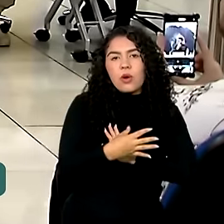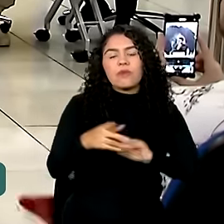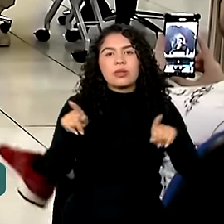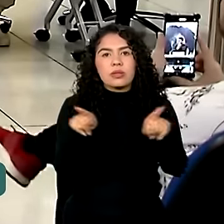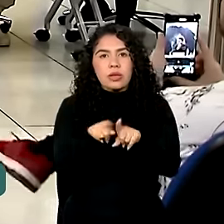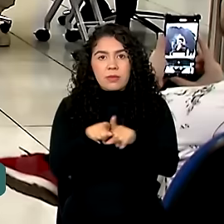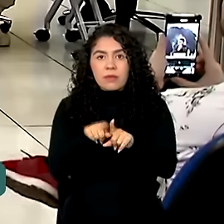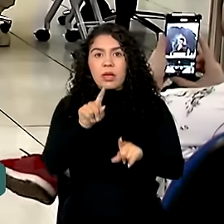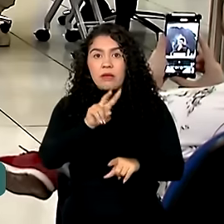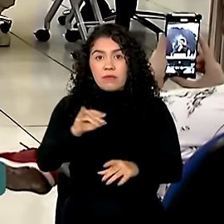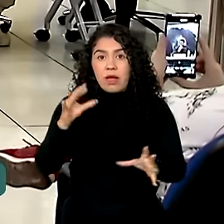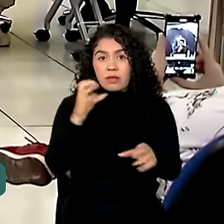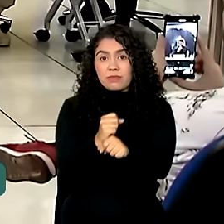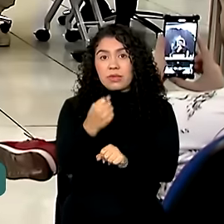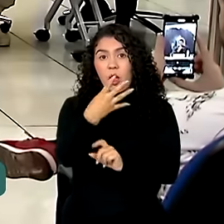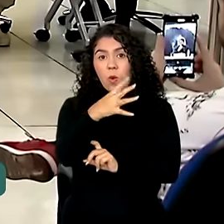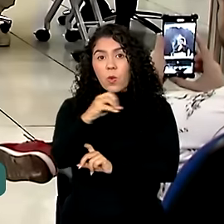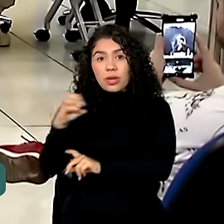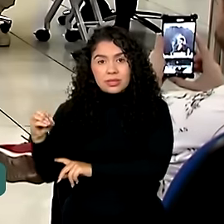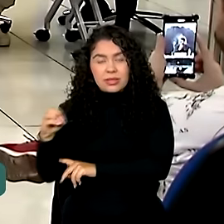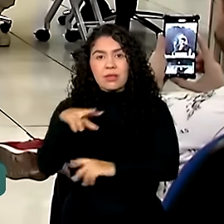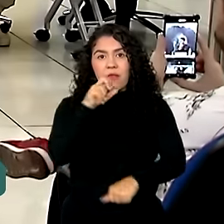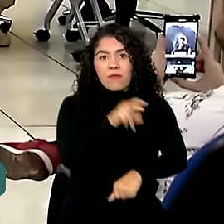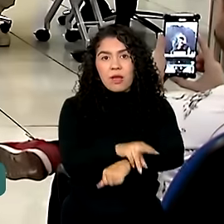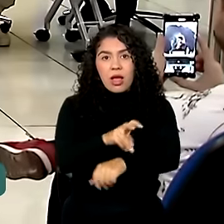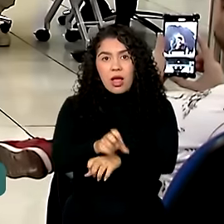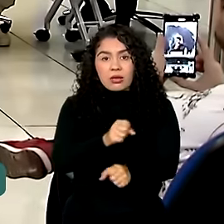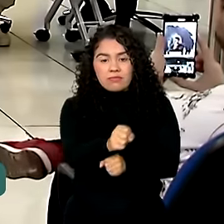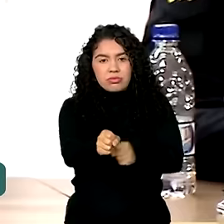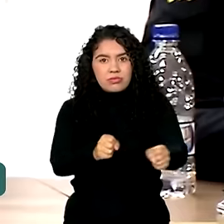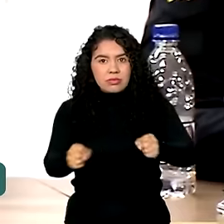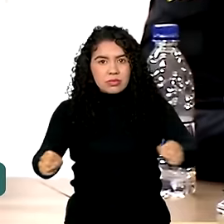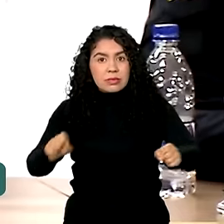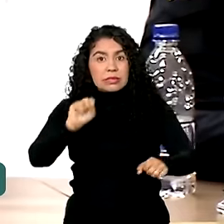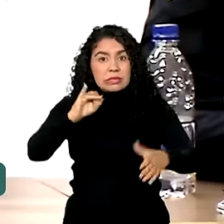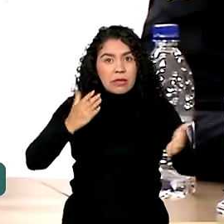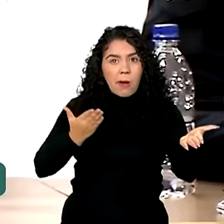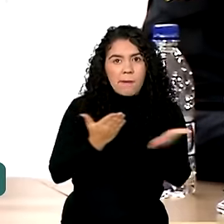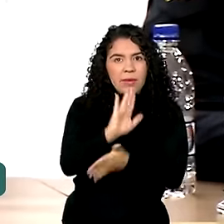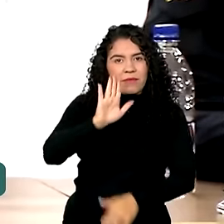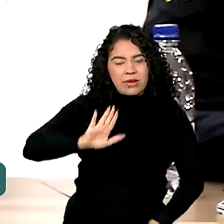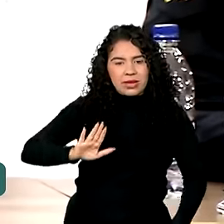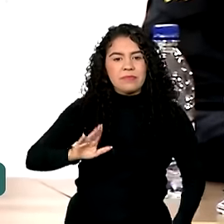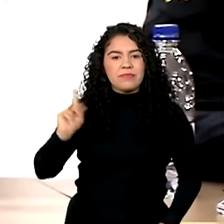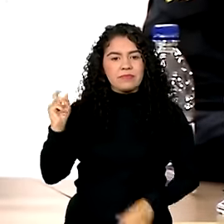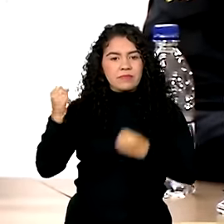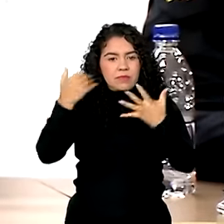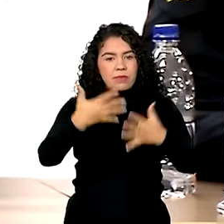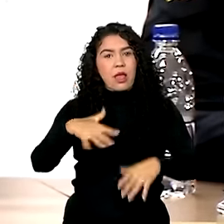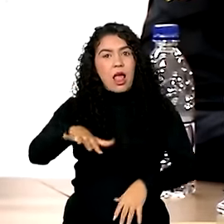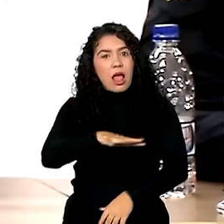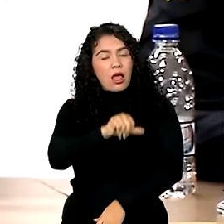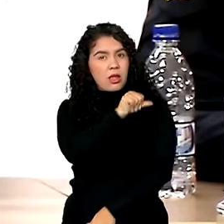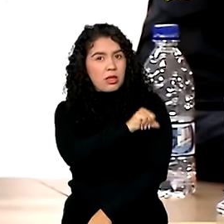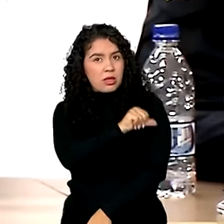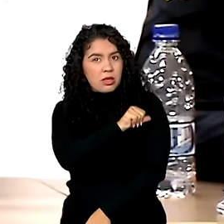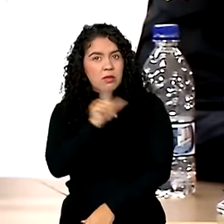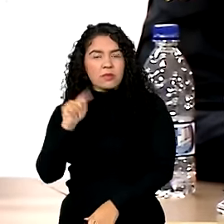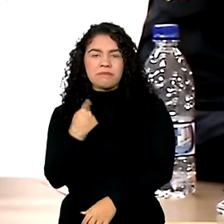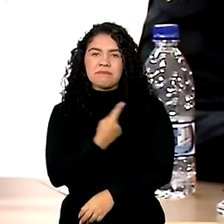400 vagas com os candidatos aprovados. Da parte da Advocacia Geral da União, nós temos muita segurança